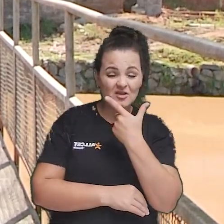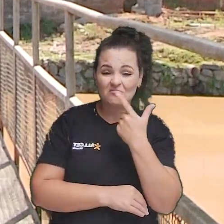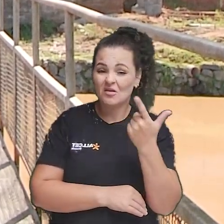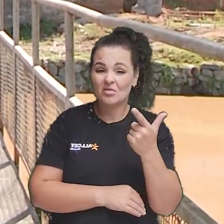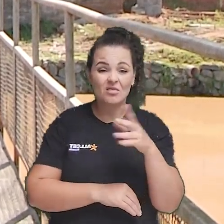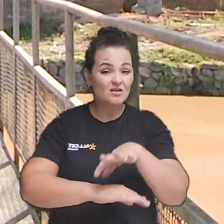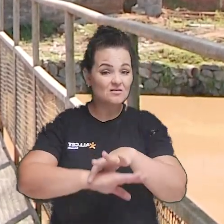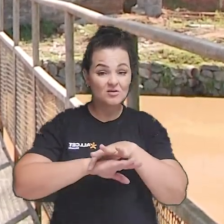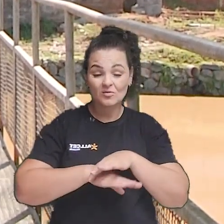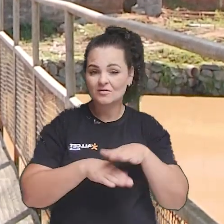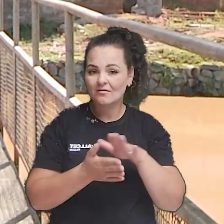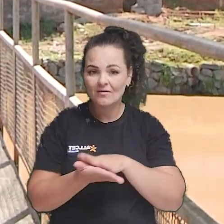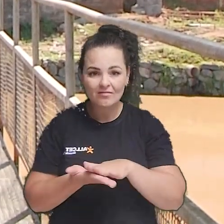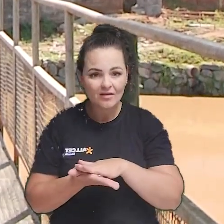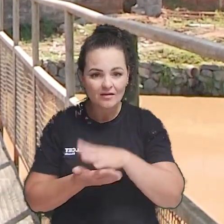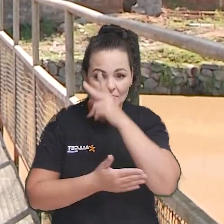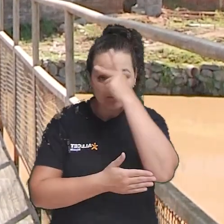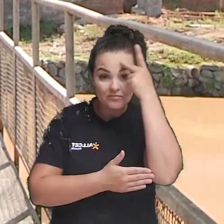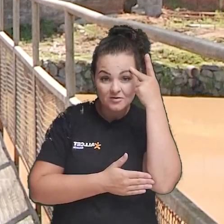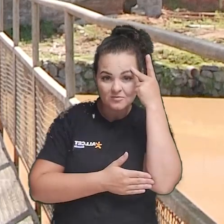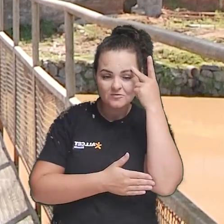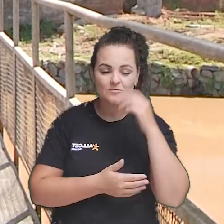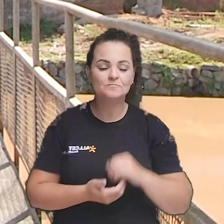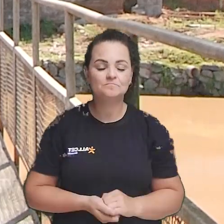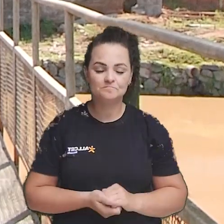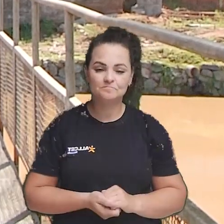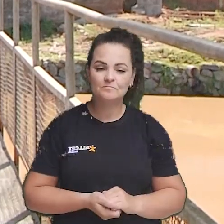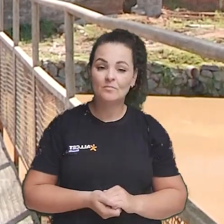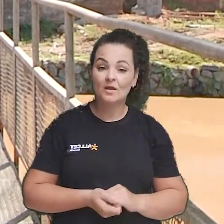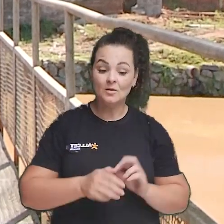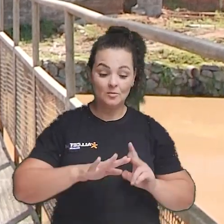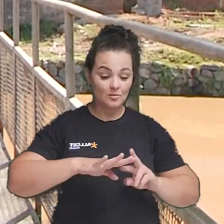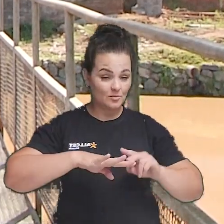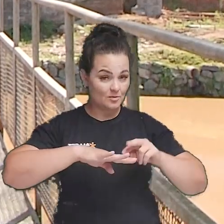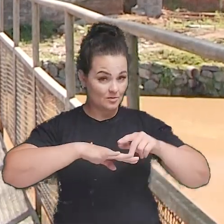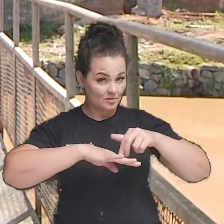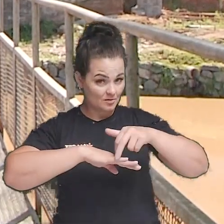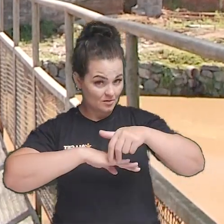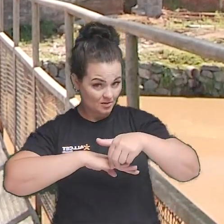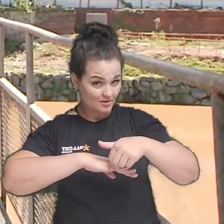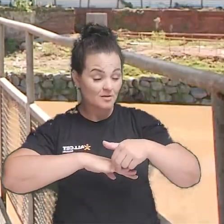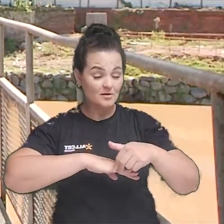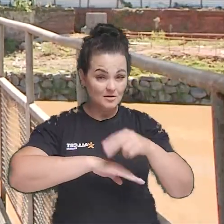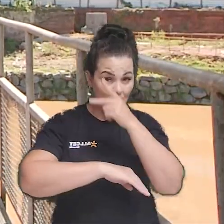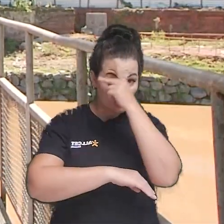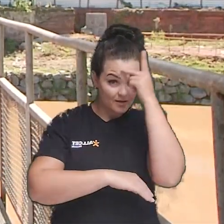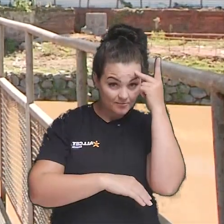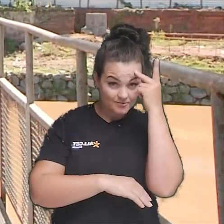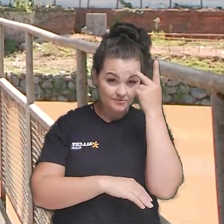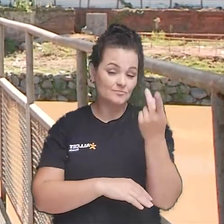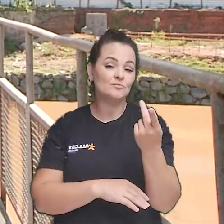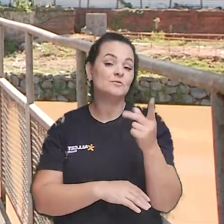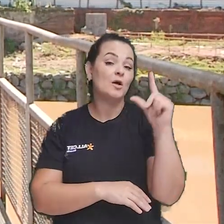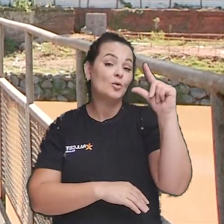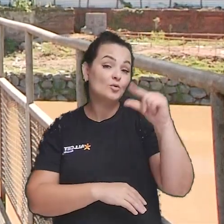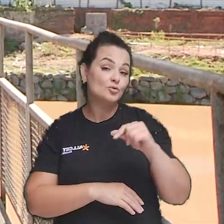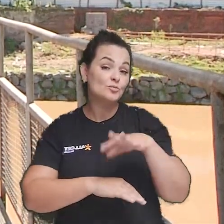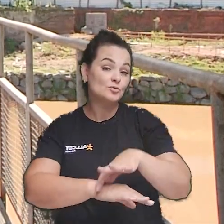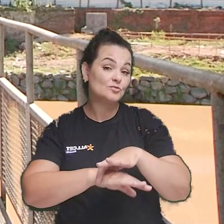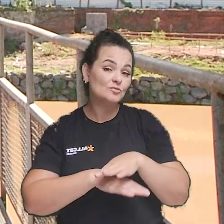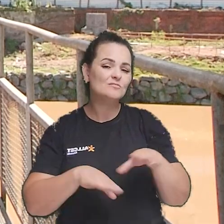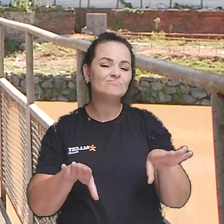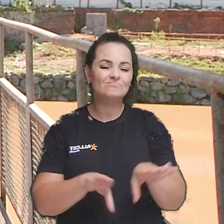laterais da via. O local compromete a segurança e a estética da ponte. Além disso, as passarelas